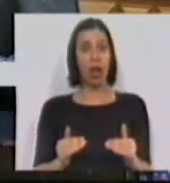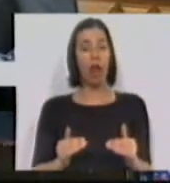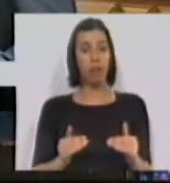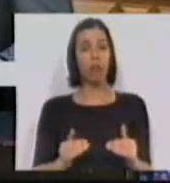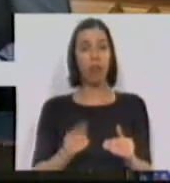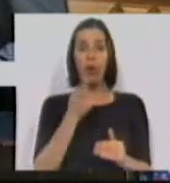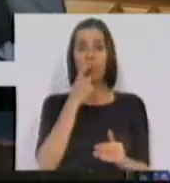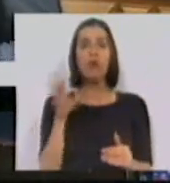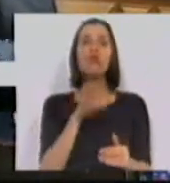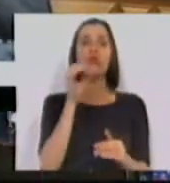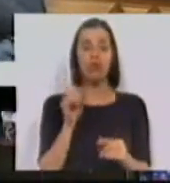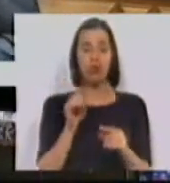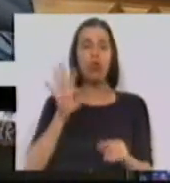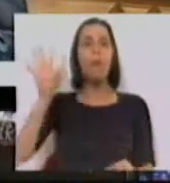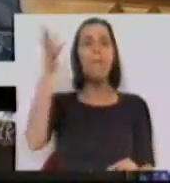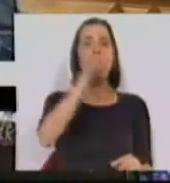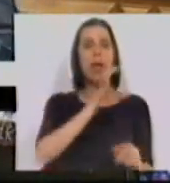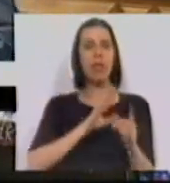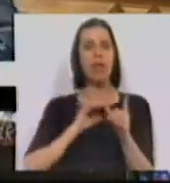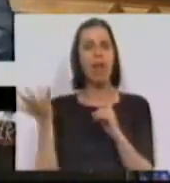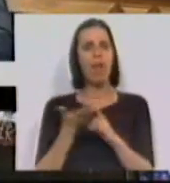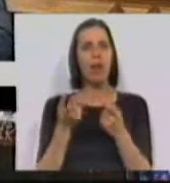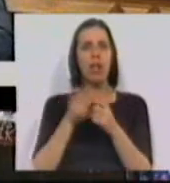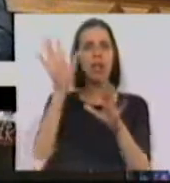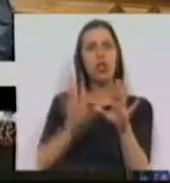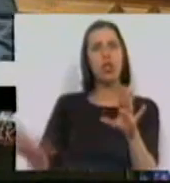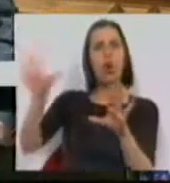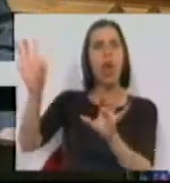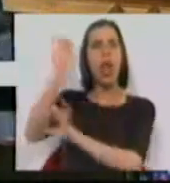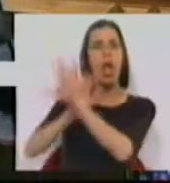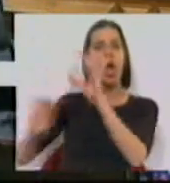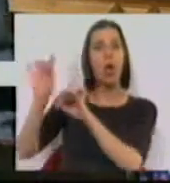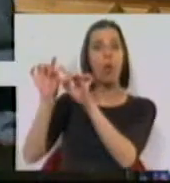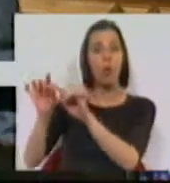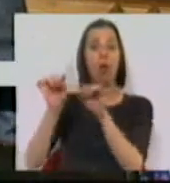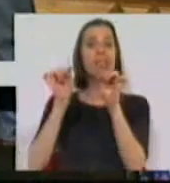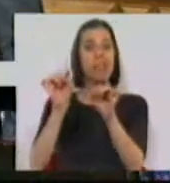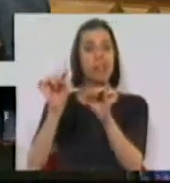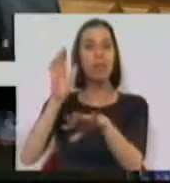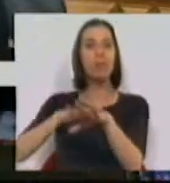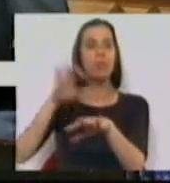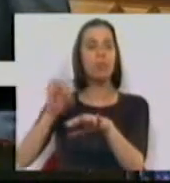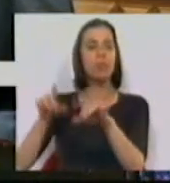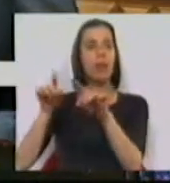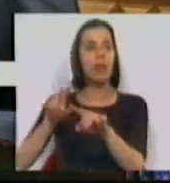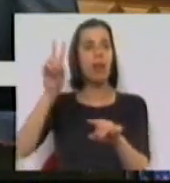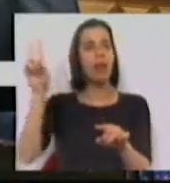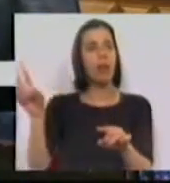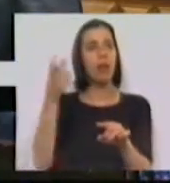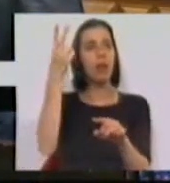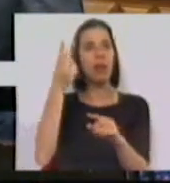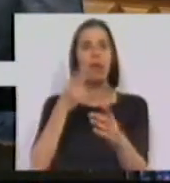dos juros dos países periféricos da Zona Euro. E isso deve-se essencialmente a duas